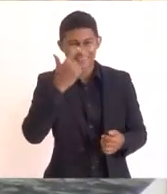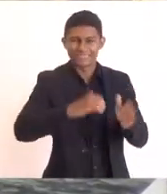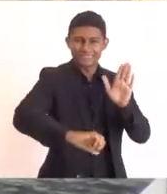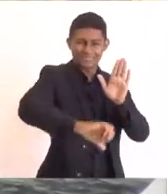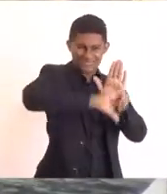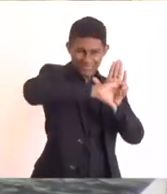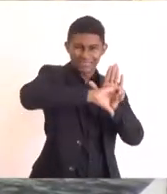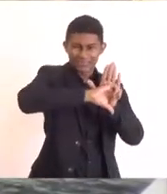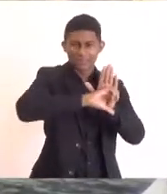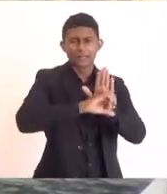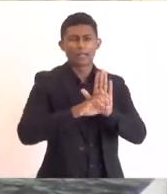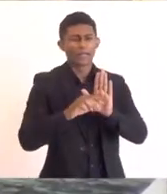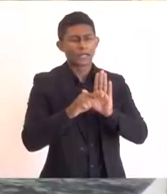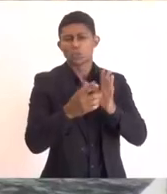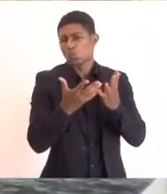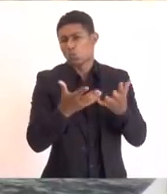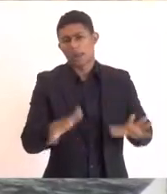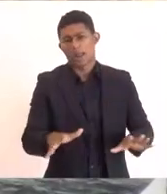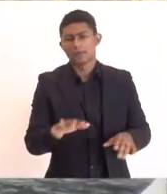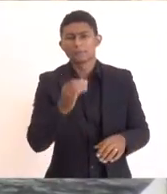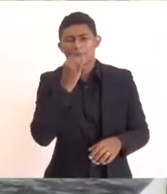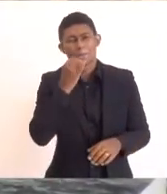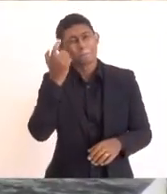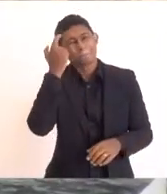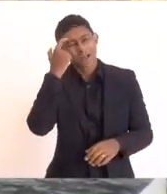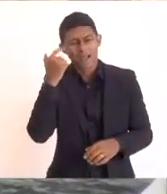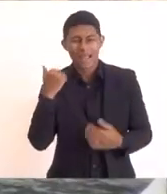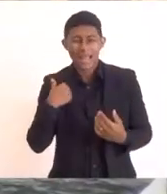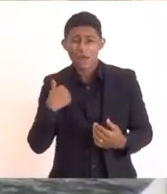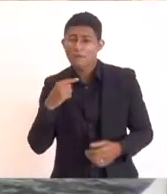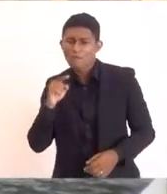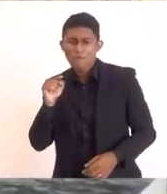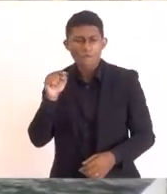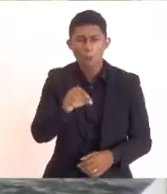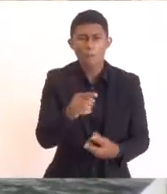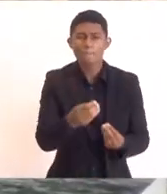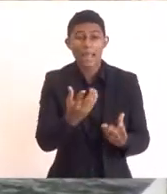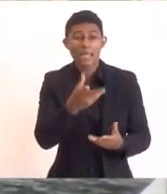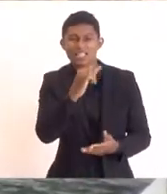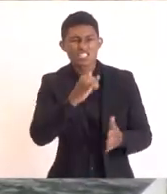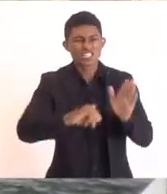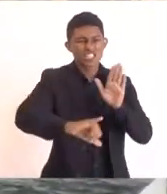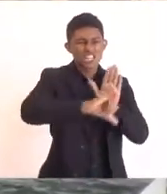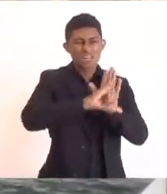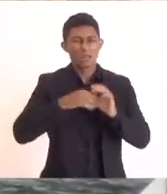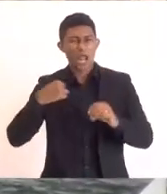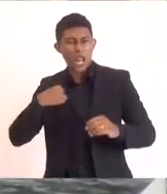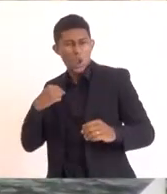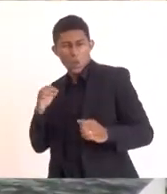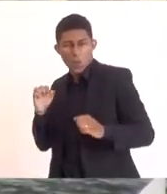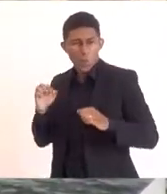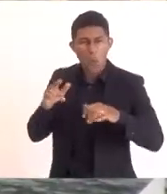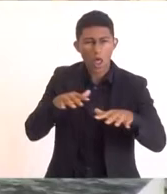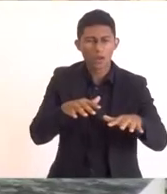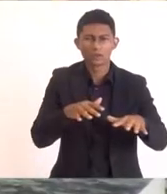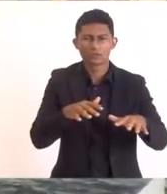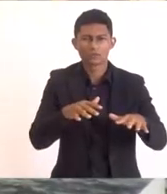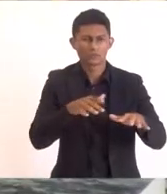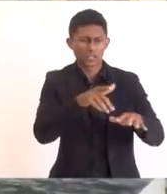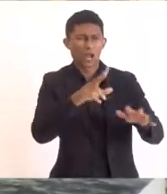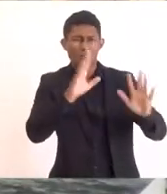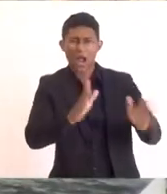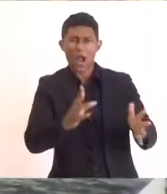não quer que aconteça. é muito fácil falar que vou para lá para combater a criminalidade. Depois que ela aconteceu, depois que houve